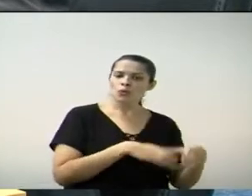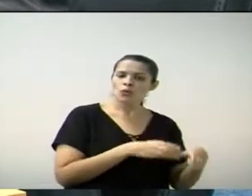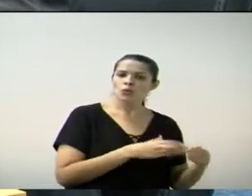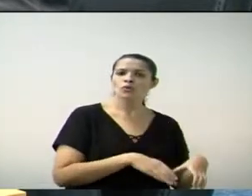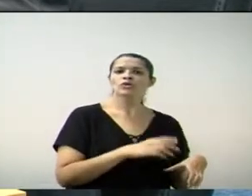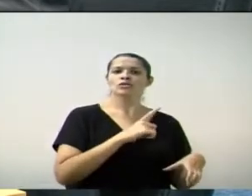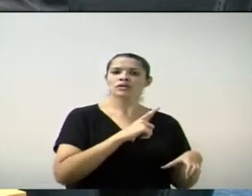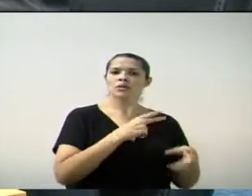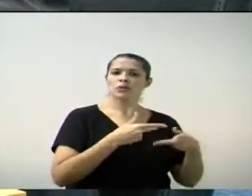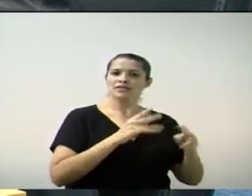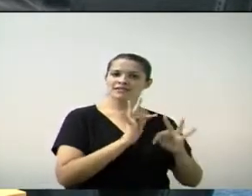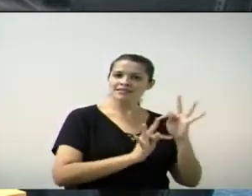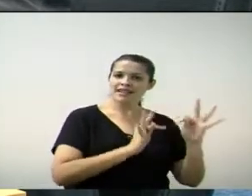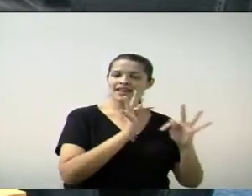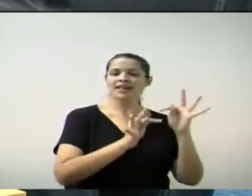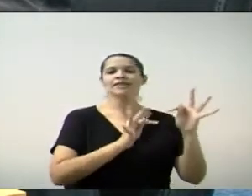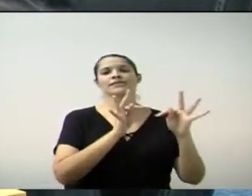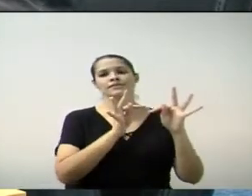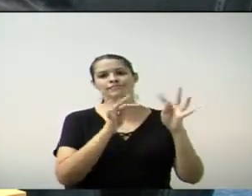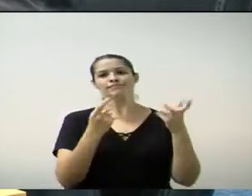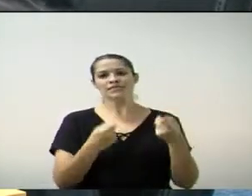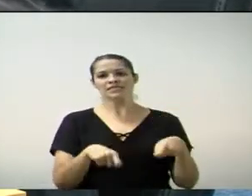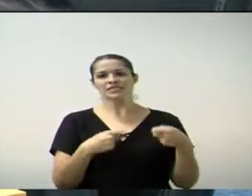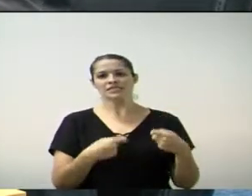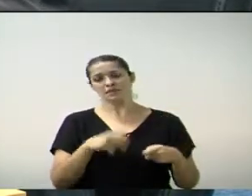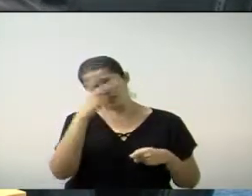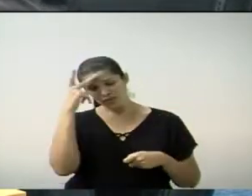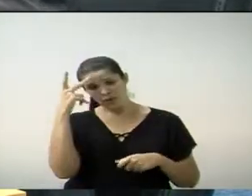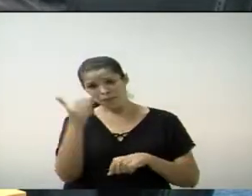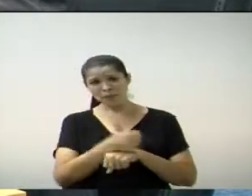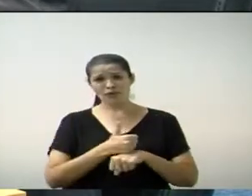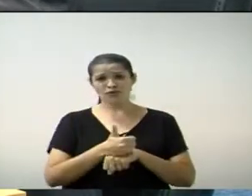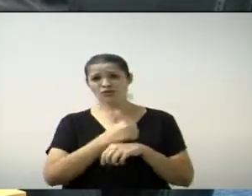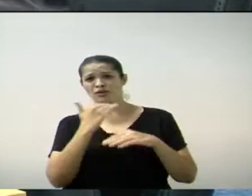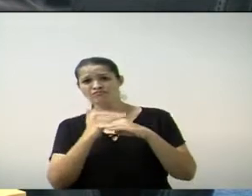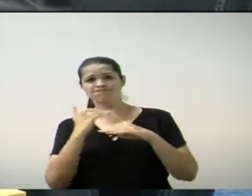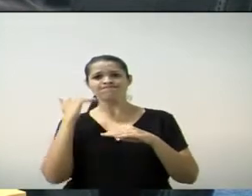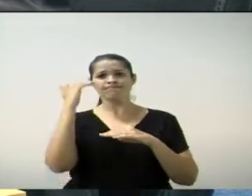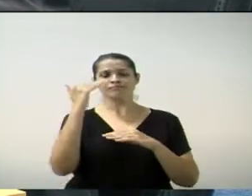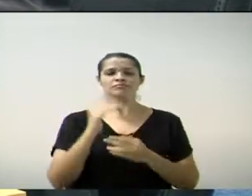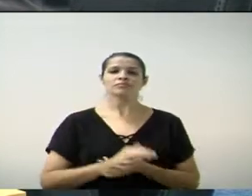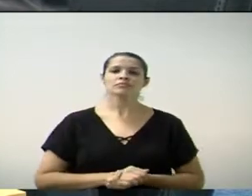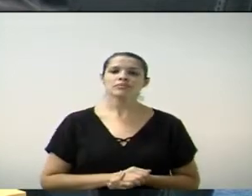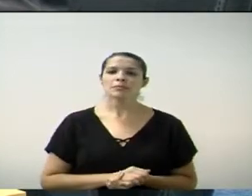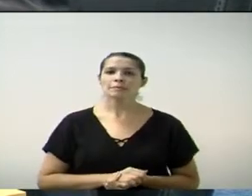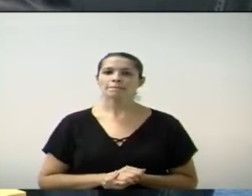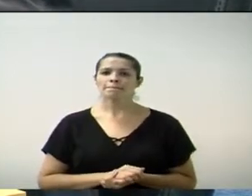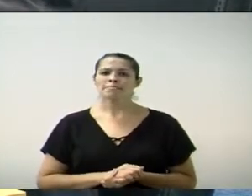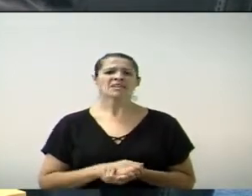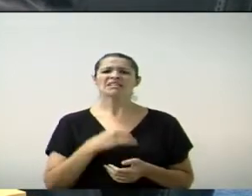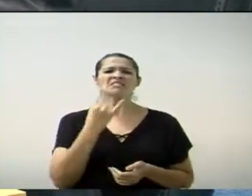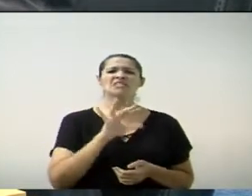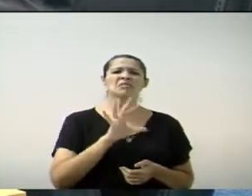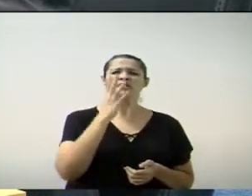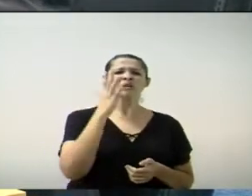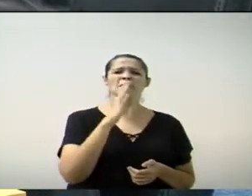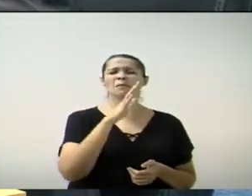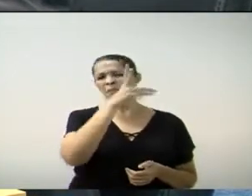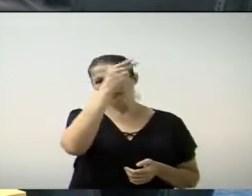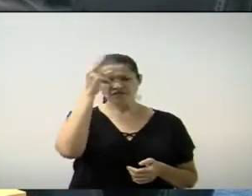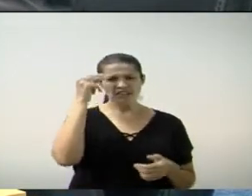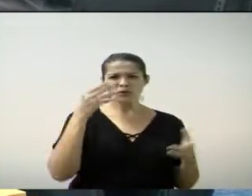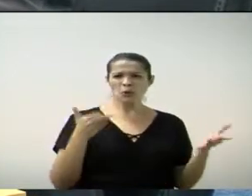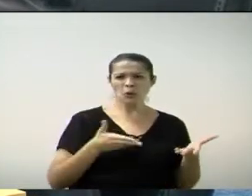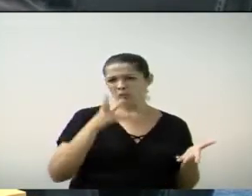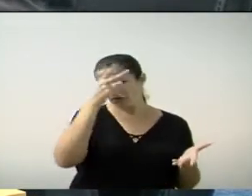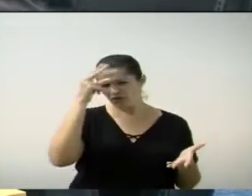especificamente técnico, que vai facilitar a gestão, independente se seja o prefeito A, independente que seja o prefeito B. E quem vai ganhar com isso é o povo.